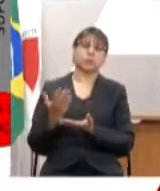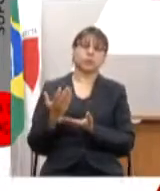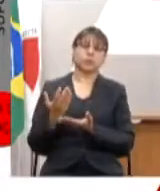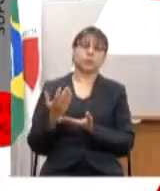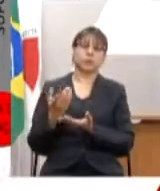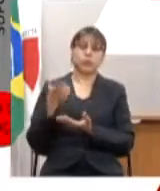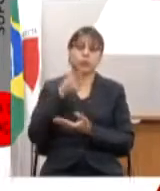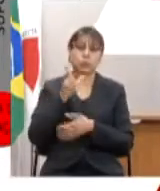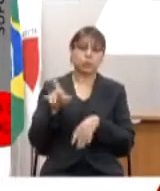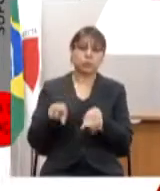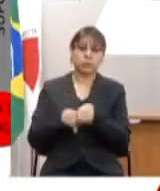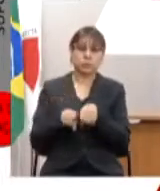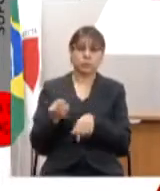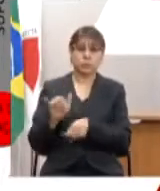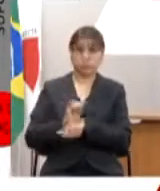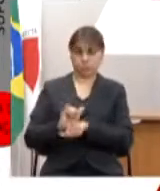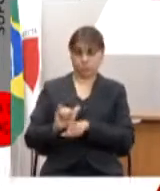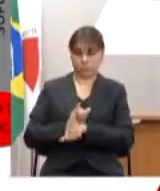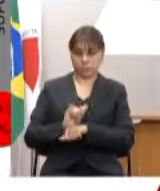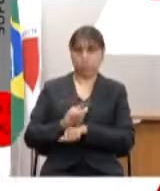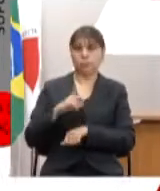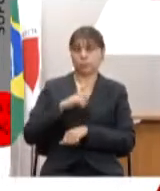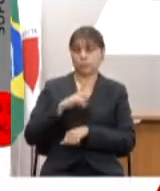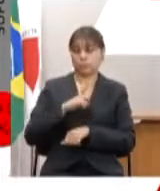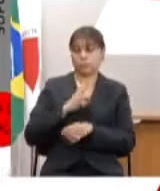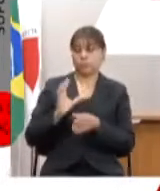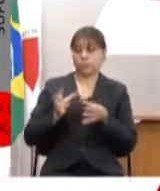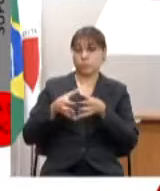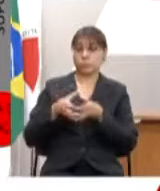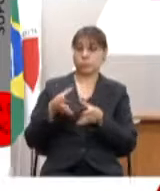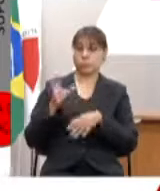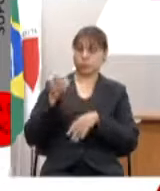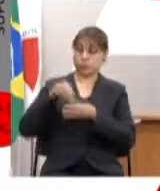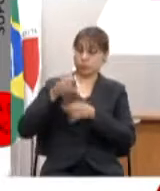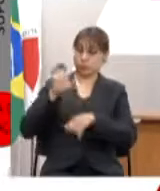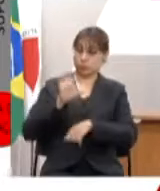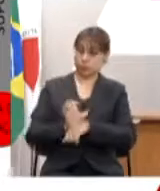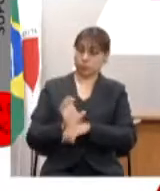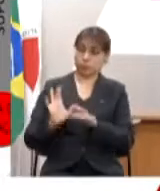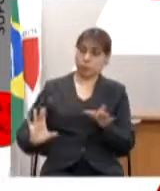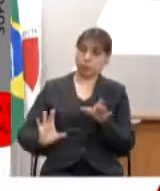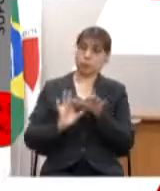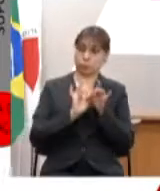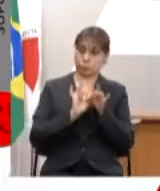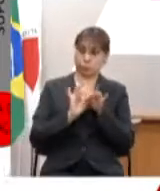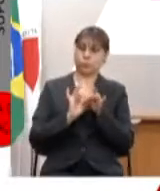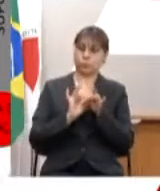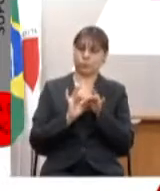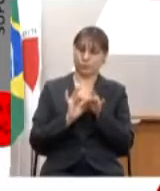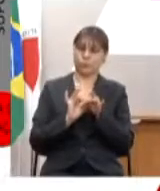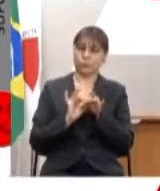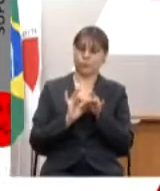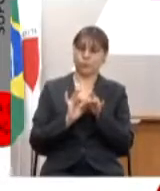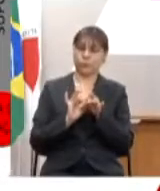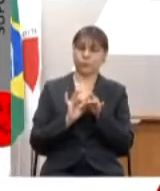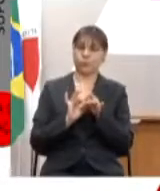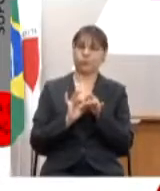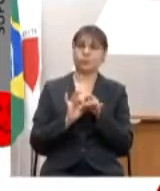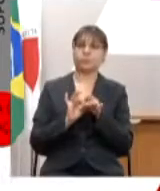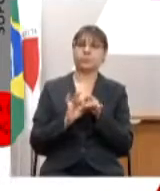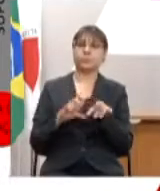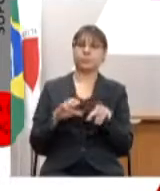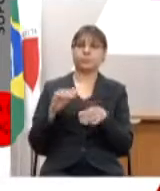estratégico que nós temos órgãos de estado vinculados também a essas instâncias e a SES